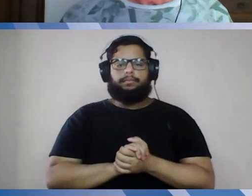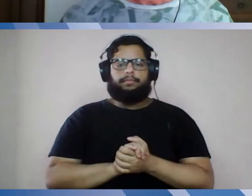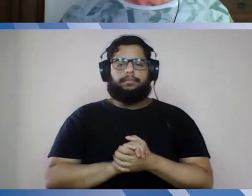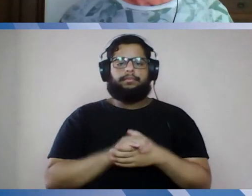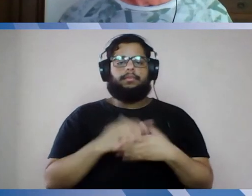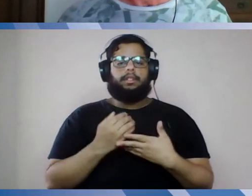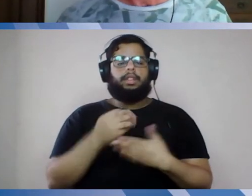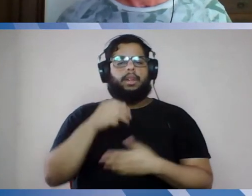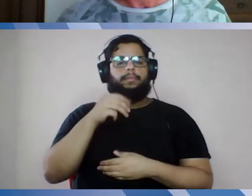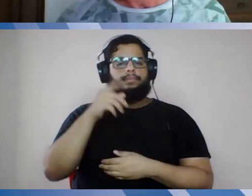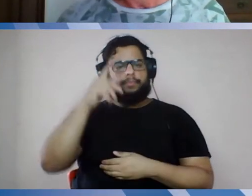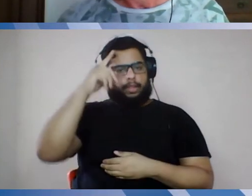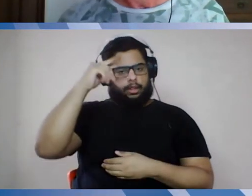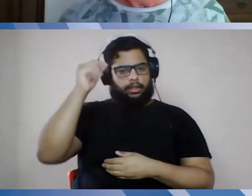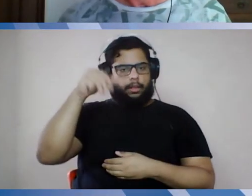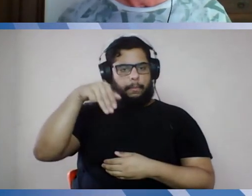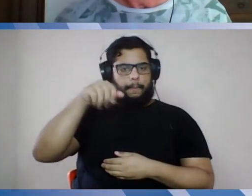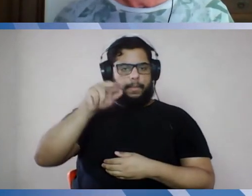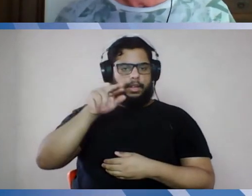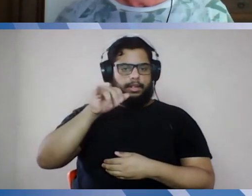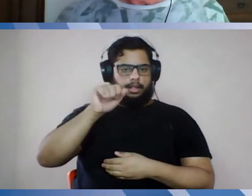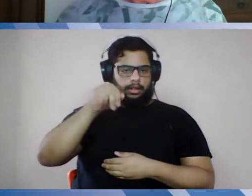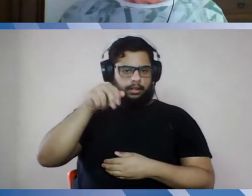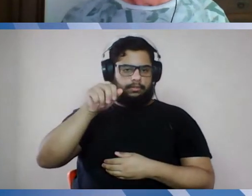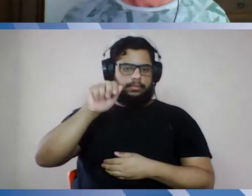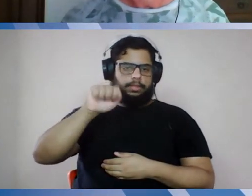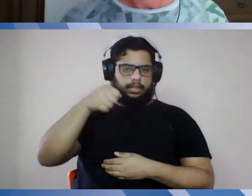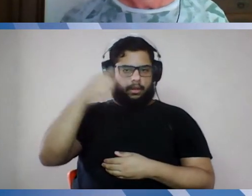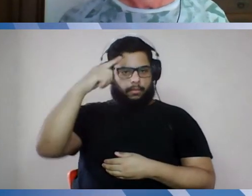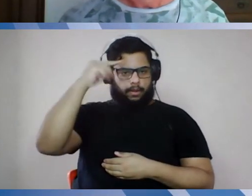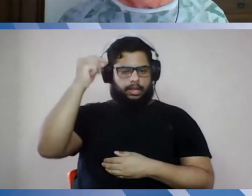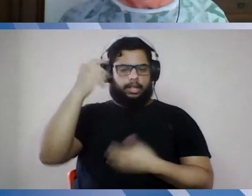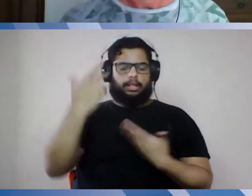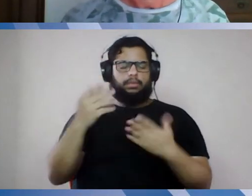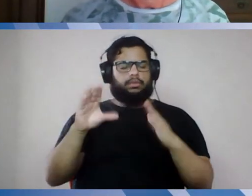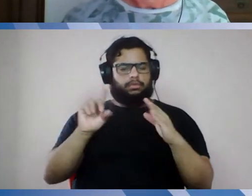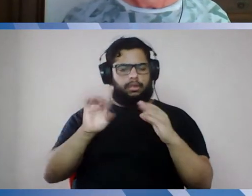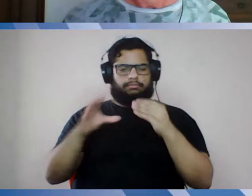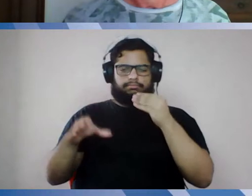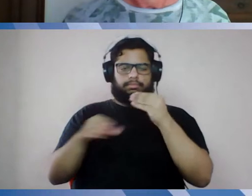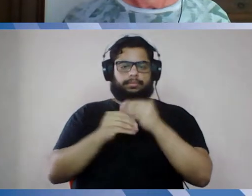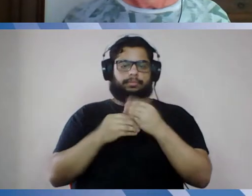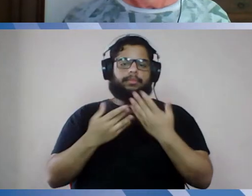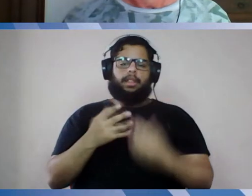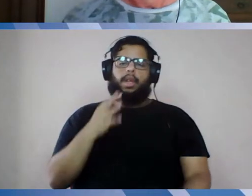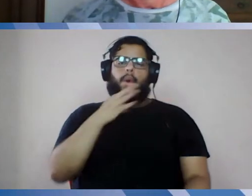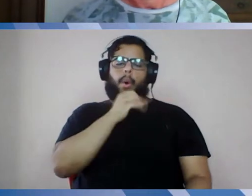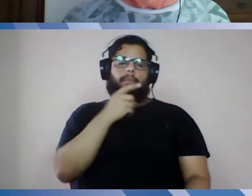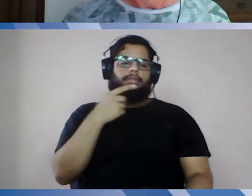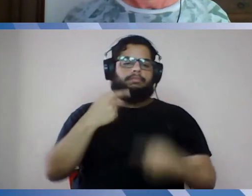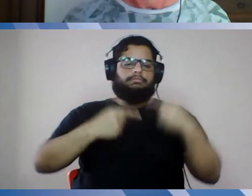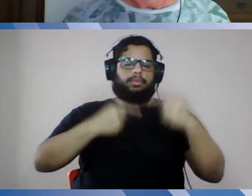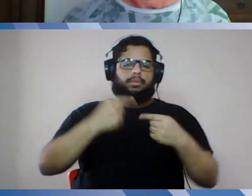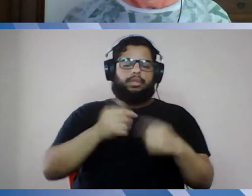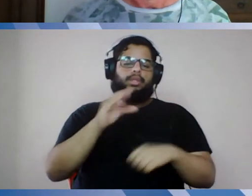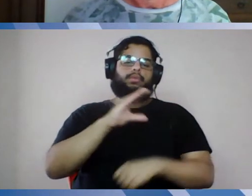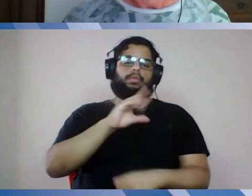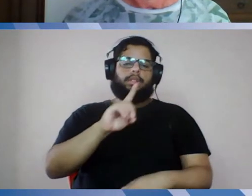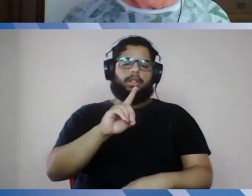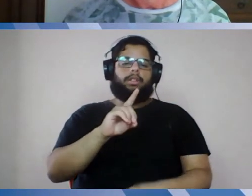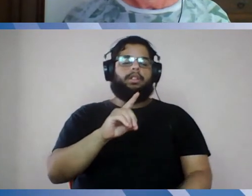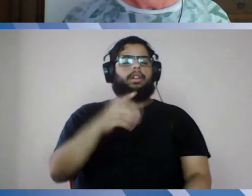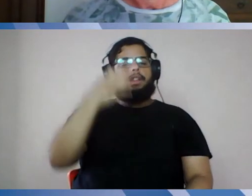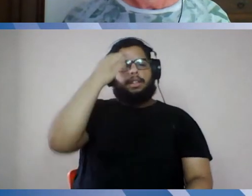Mariana, eu posso só complementar um aspecto? Por favor. Quer dizer, é óbvio que discutir com os coordenadores de